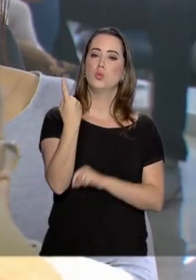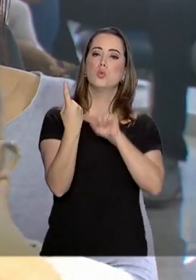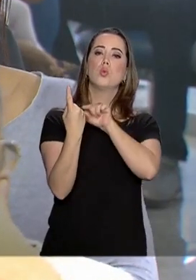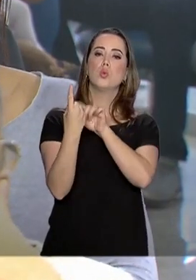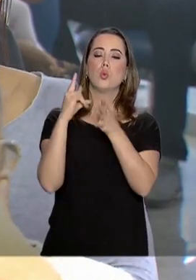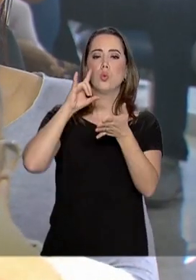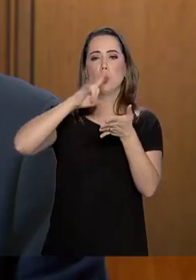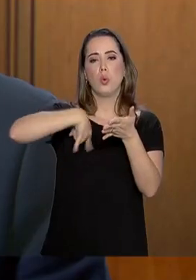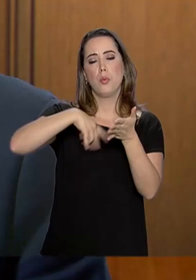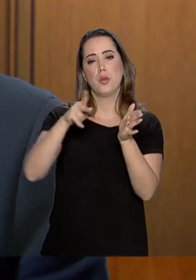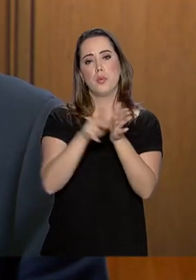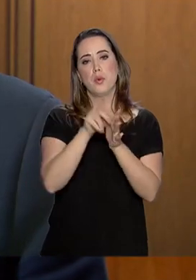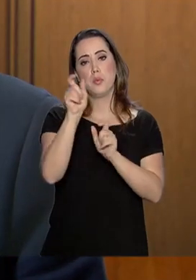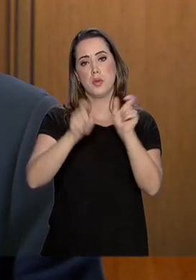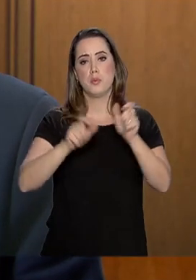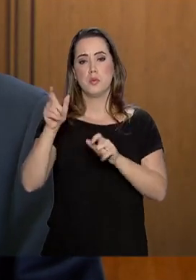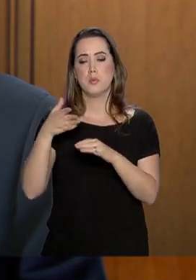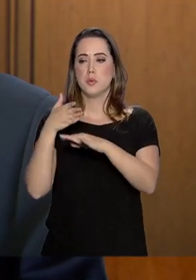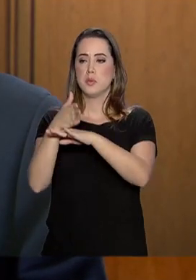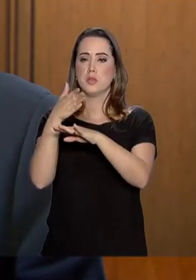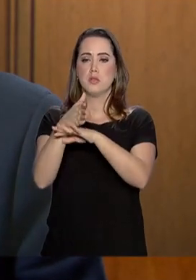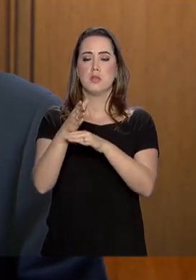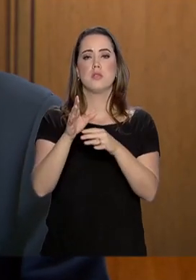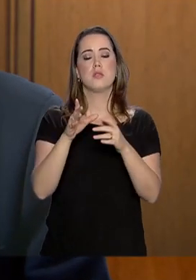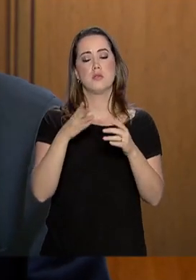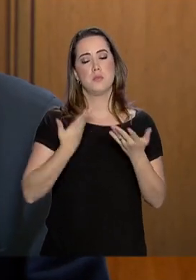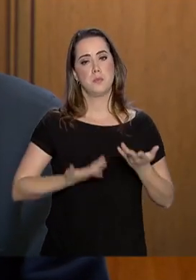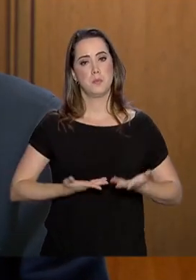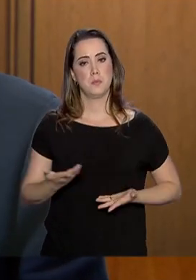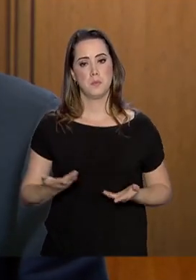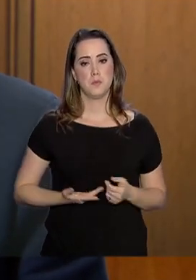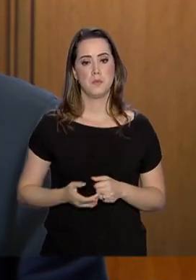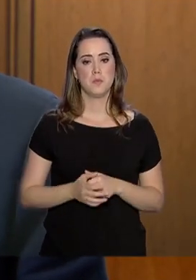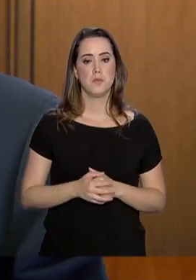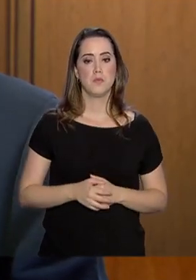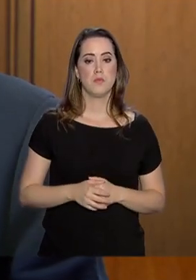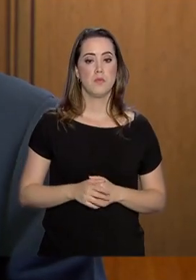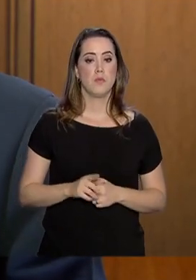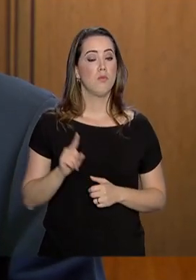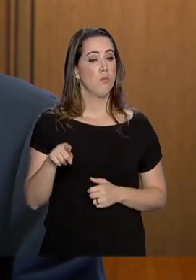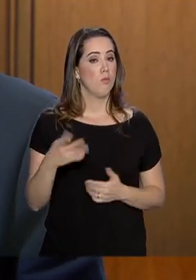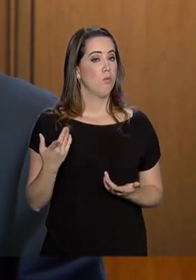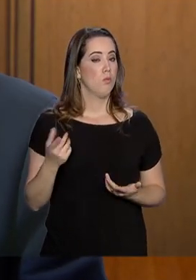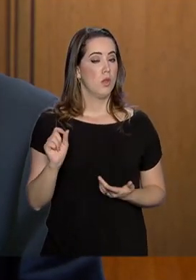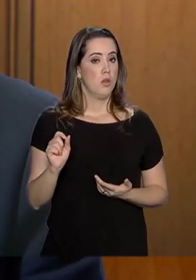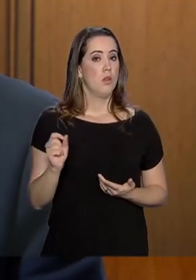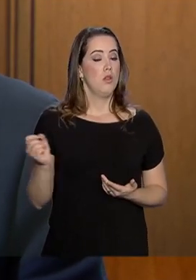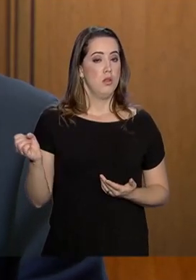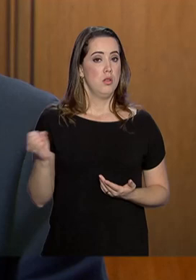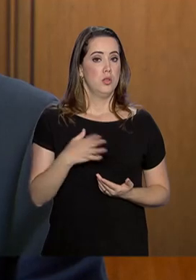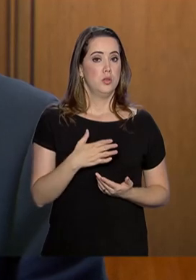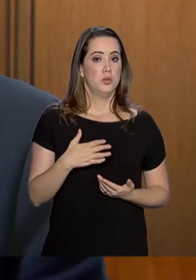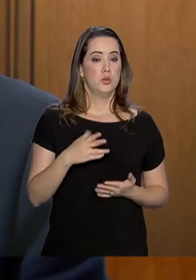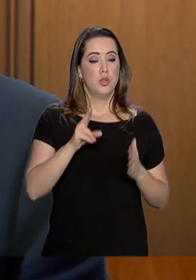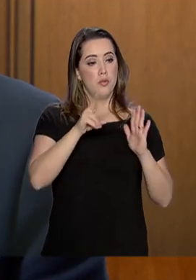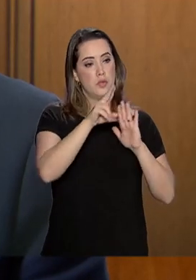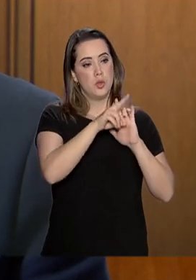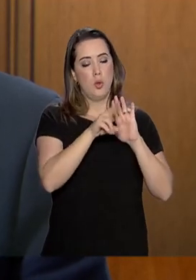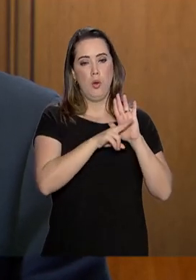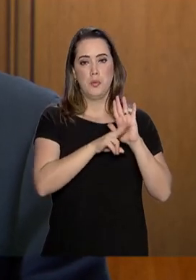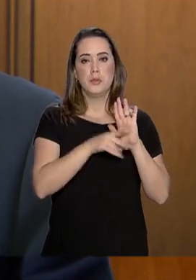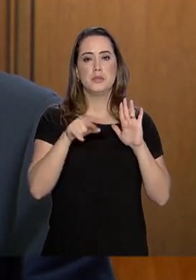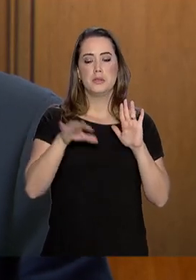identificação do cidadão para ter acesso aos serviços. A intenção é que a norma seja ditada ainda neste mês de